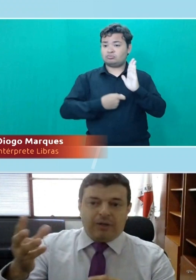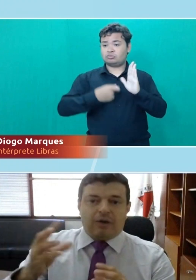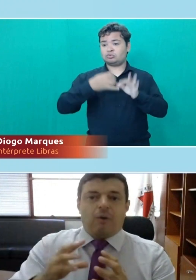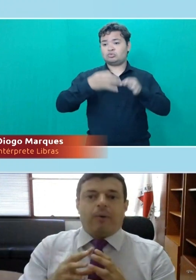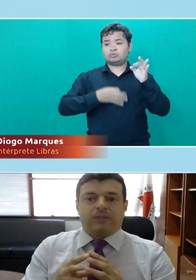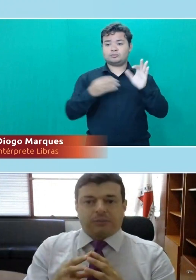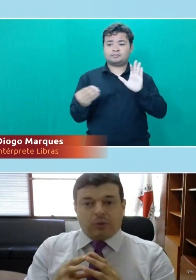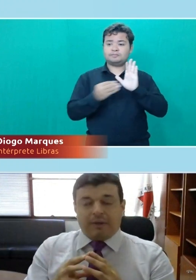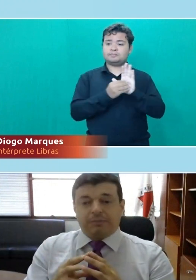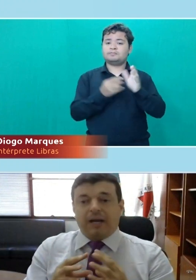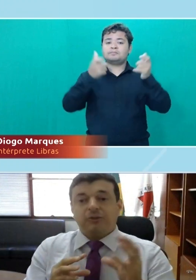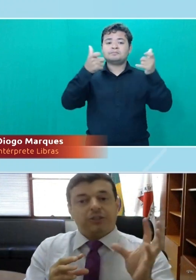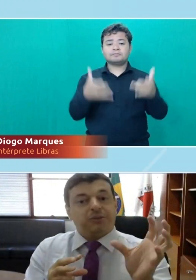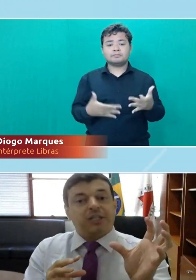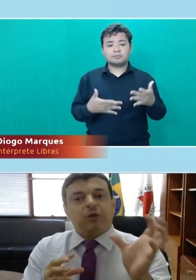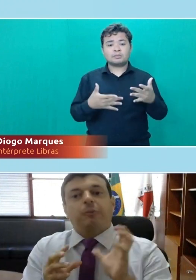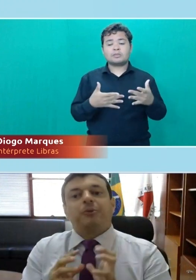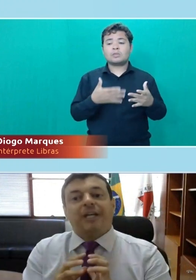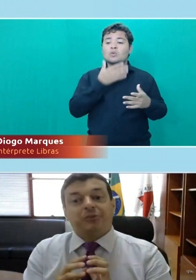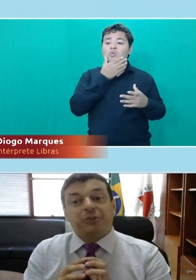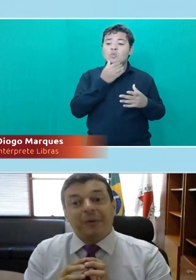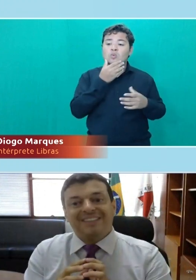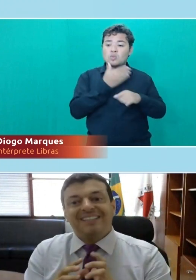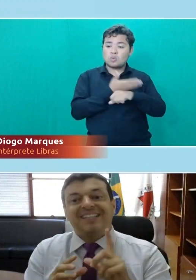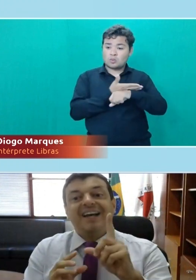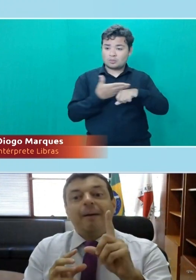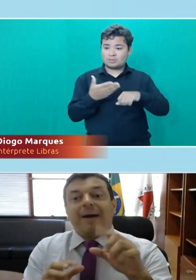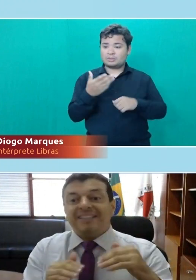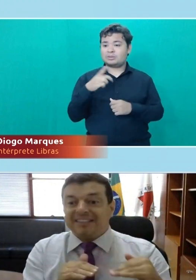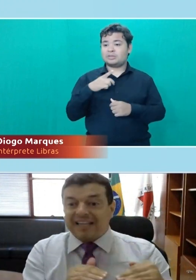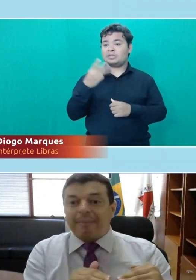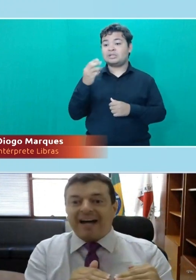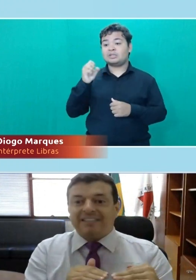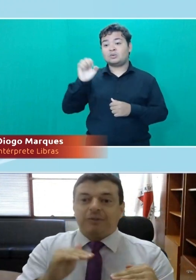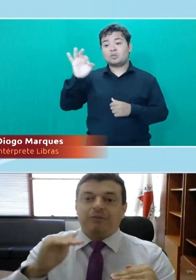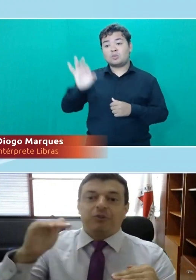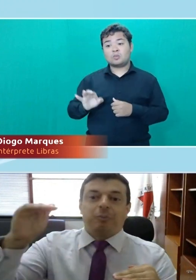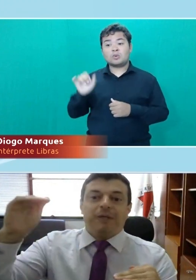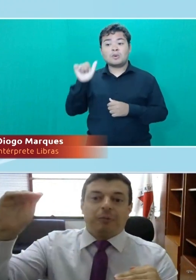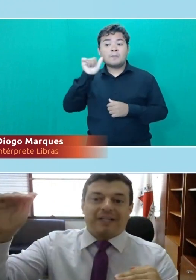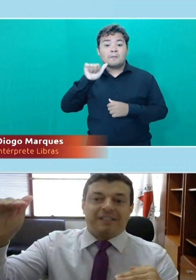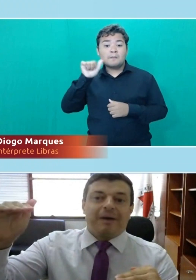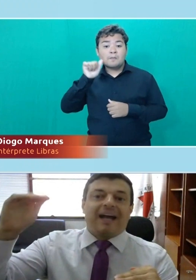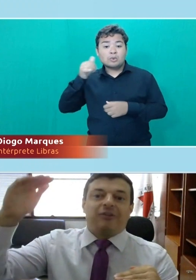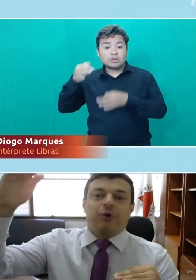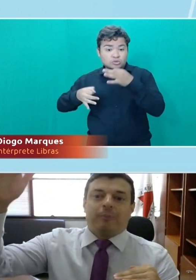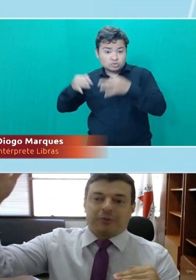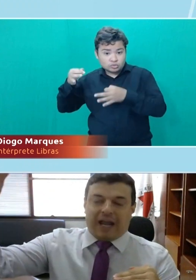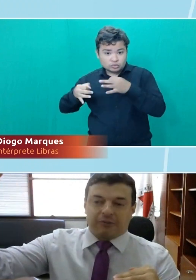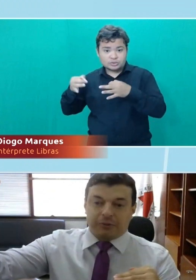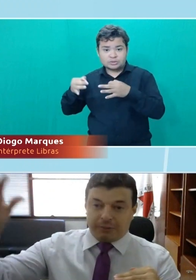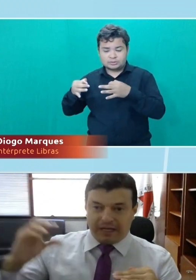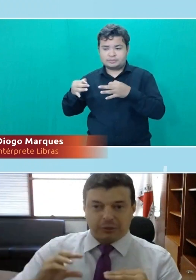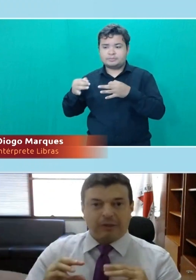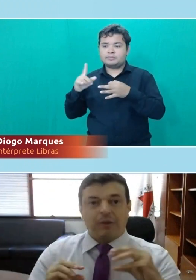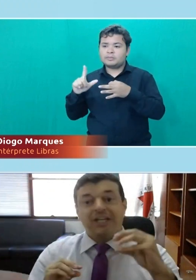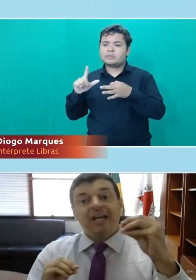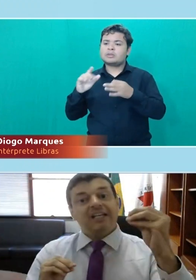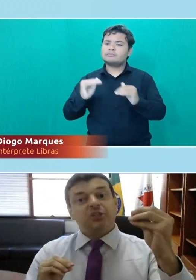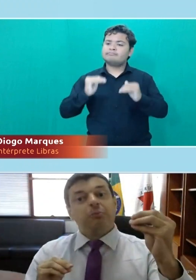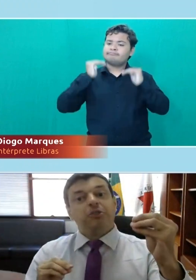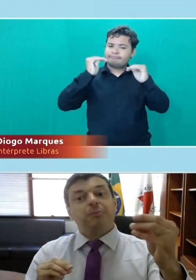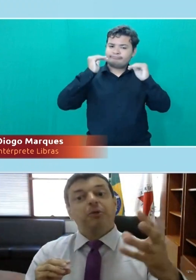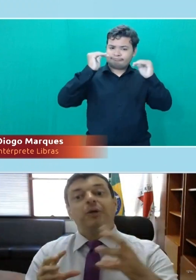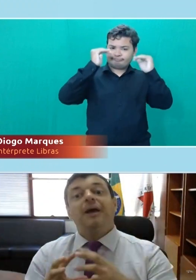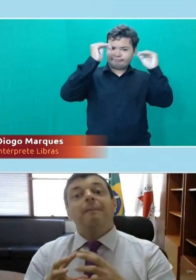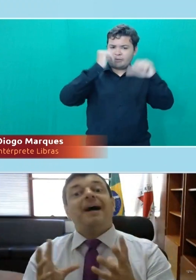imensa maioria composta por homens brancos, nós temos 38% de juízas, mas na base, quando eu vou subindo para desembargador, para os cargos de tribunais superiores,